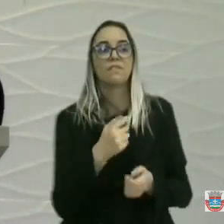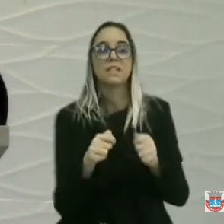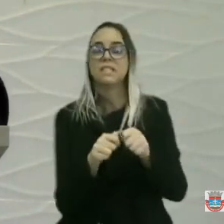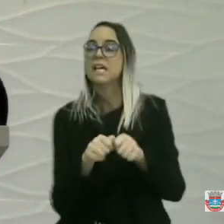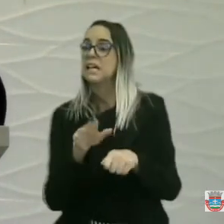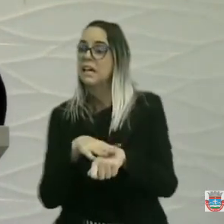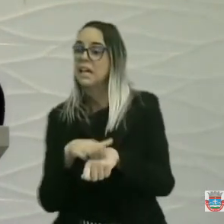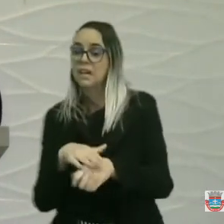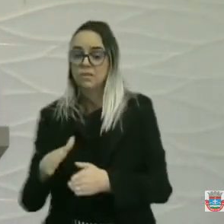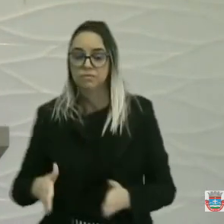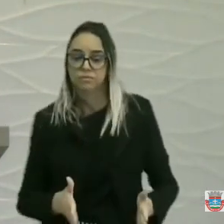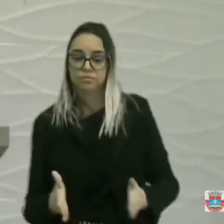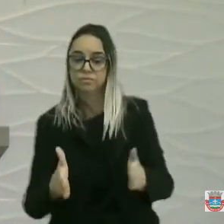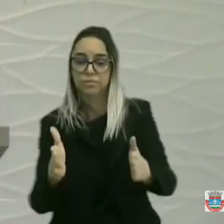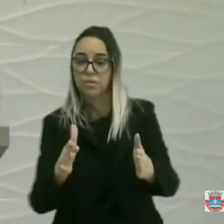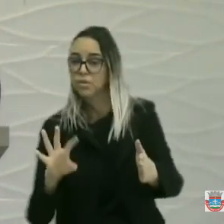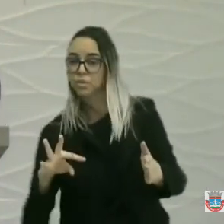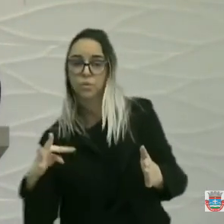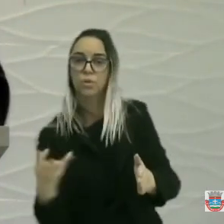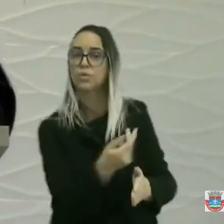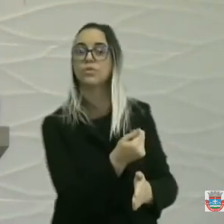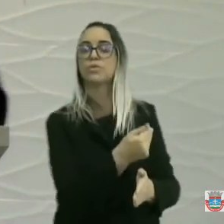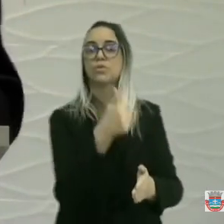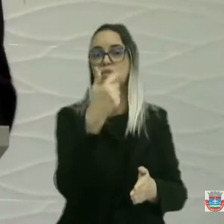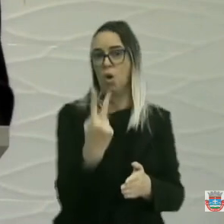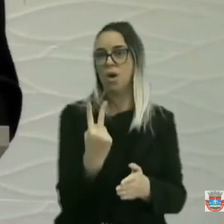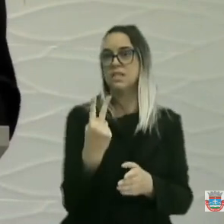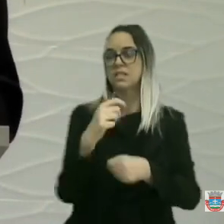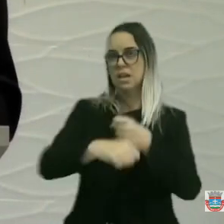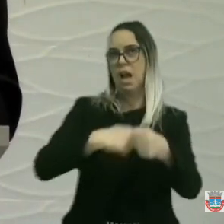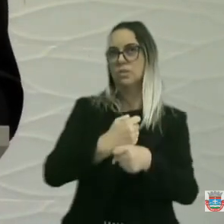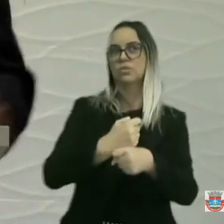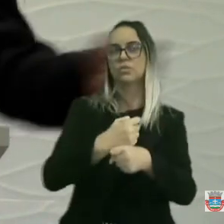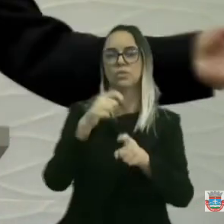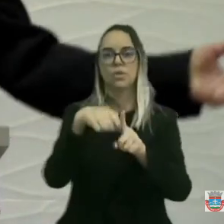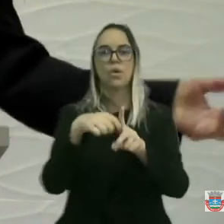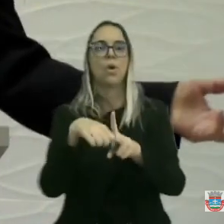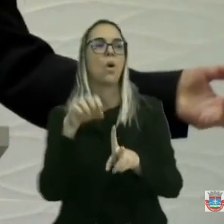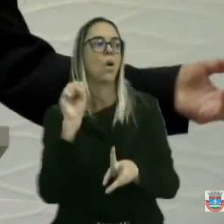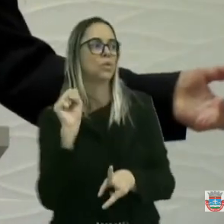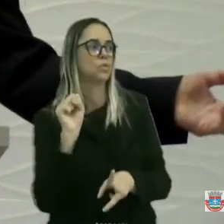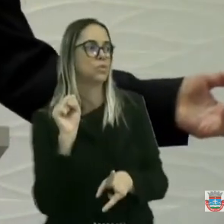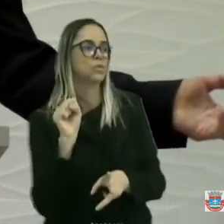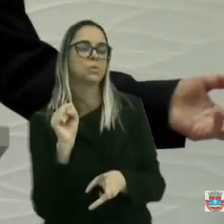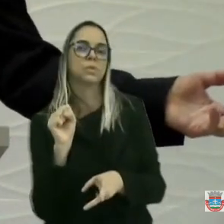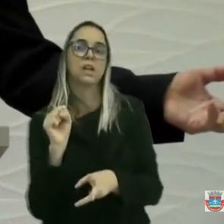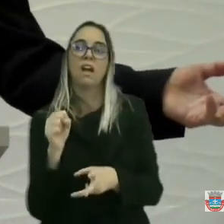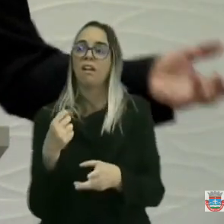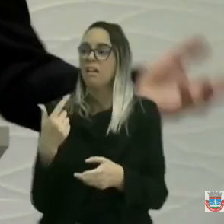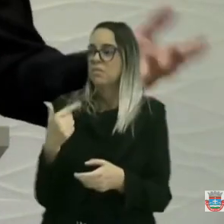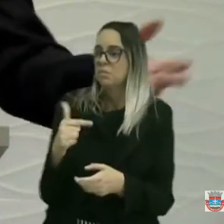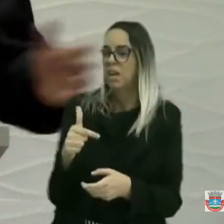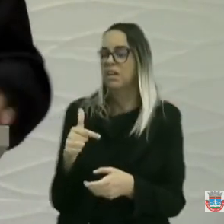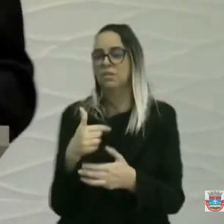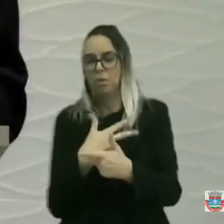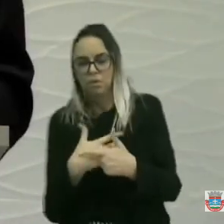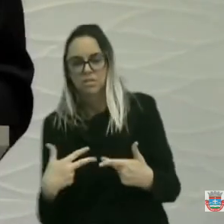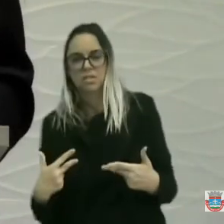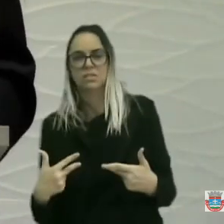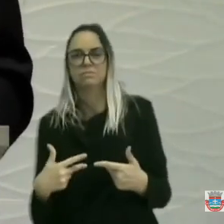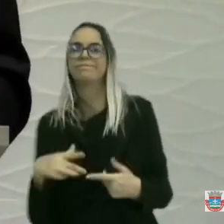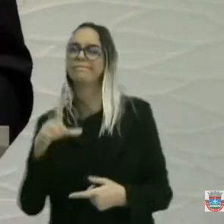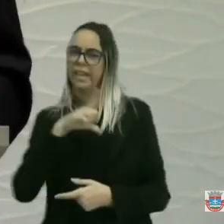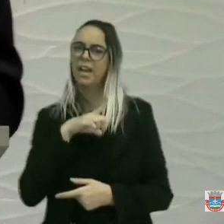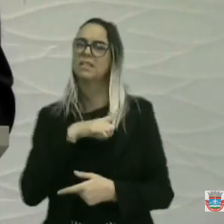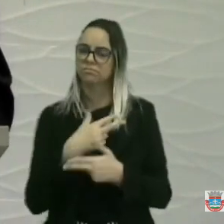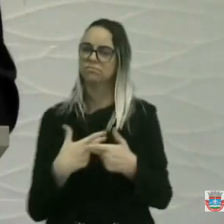município toda em dois anos e oito meses. Aí disse que não tem equipamento. Tem equipamento sim. Não